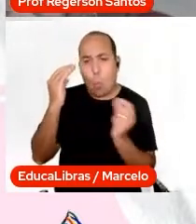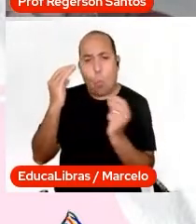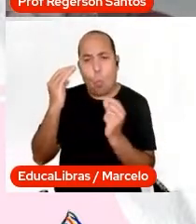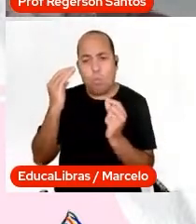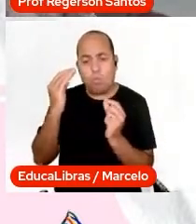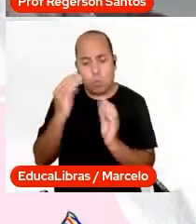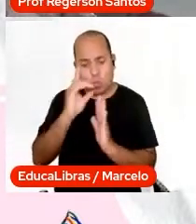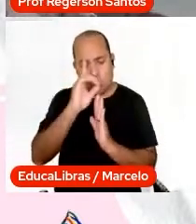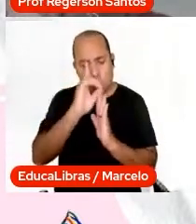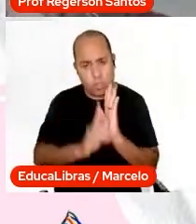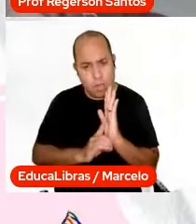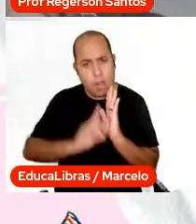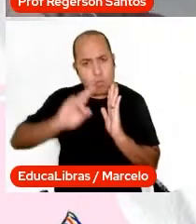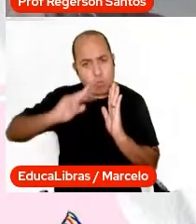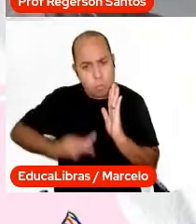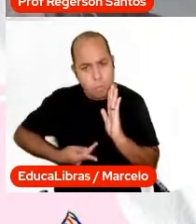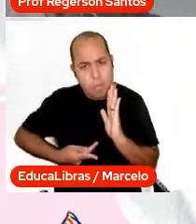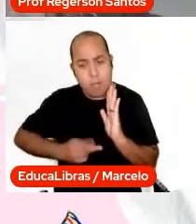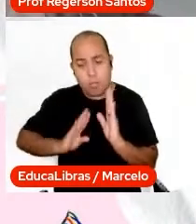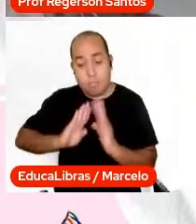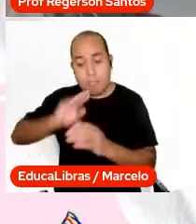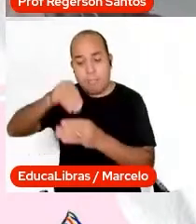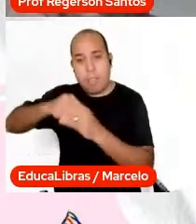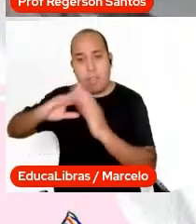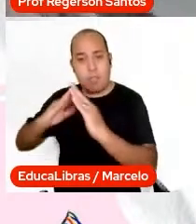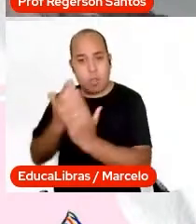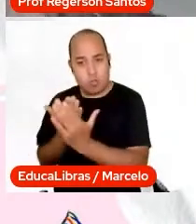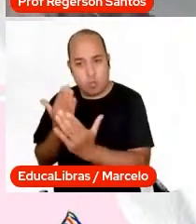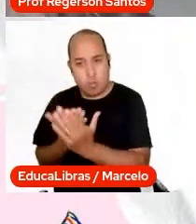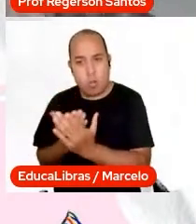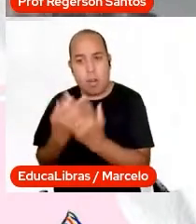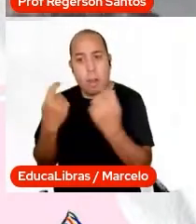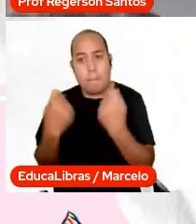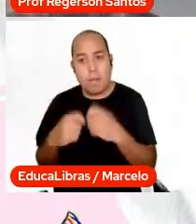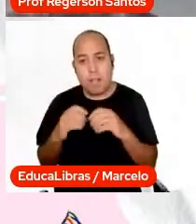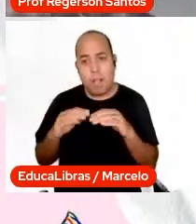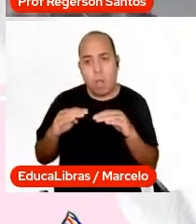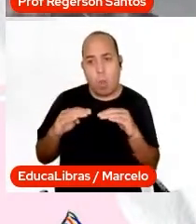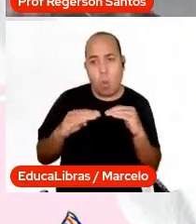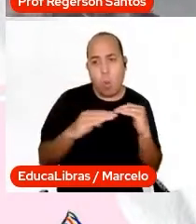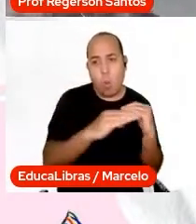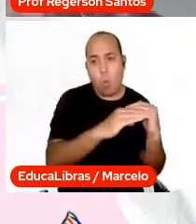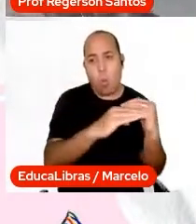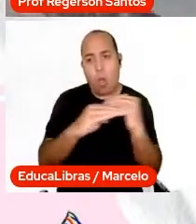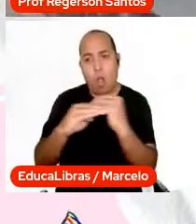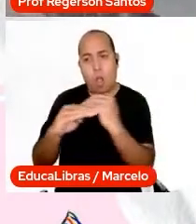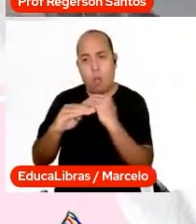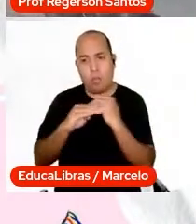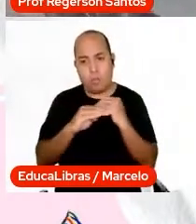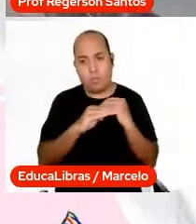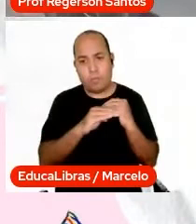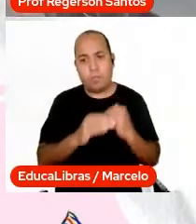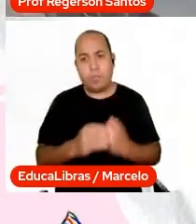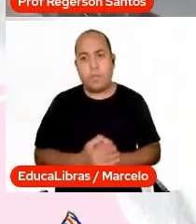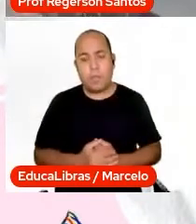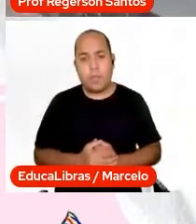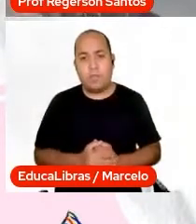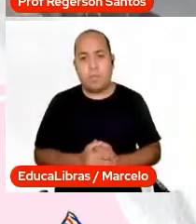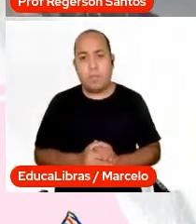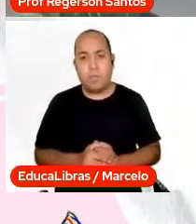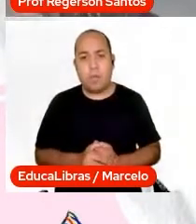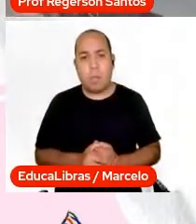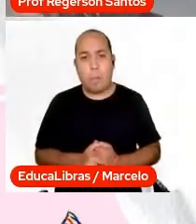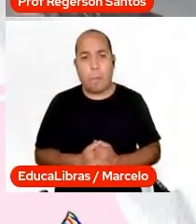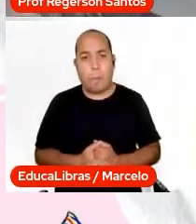direitos humanos na escola eles têm que ser para todos, mas se a gente conseguir formar os menos favorecidos a coisa vai